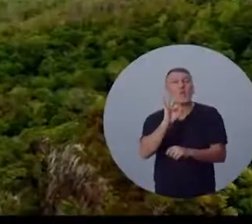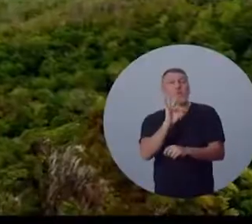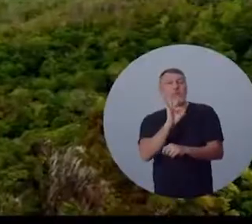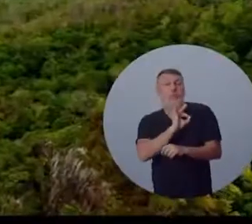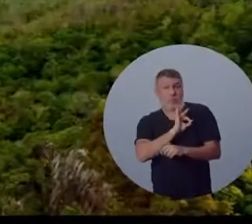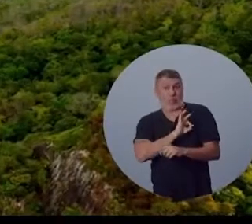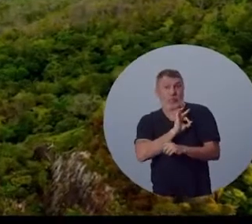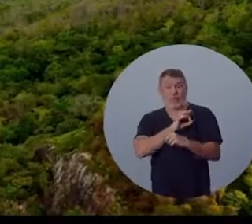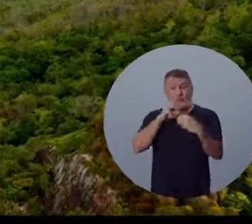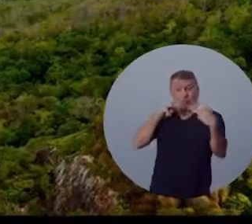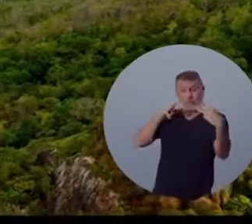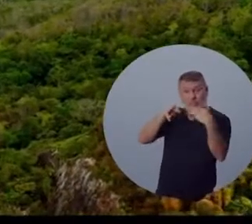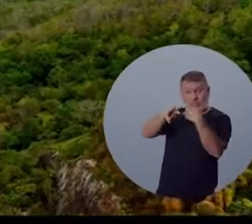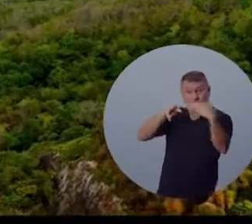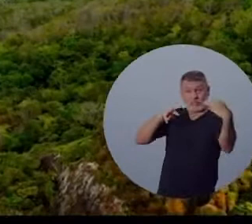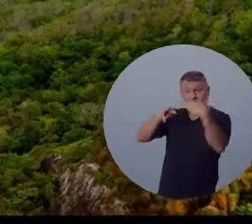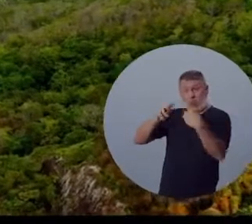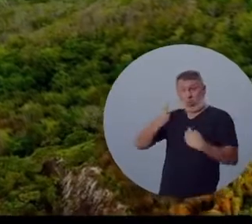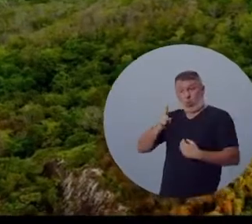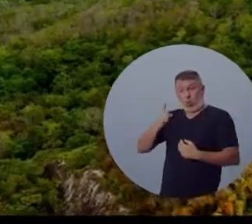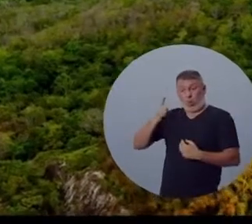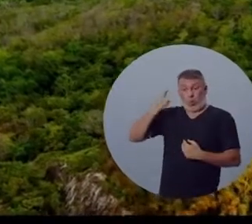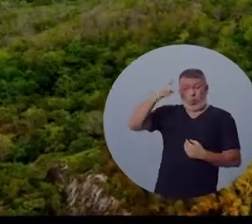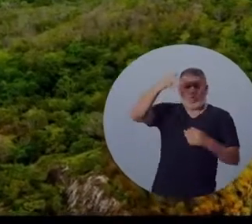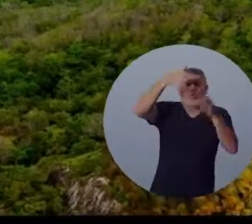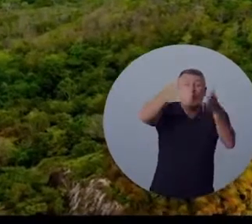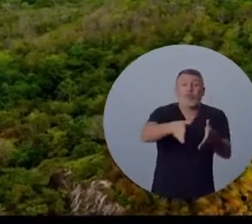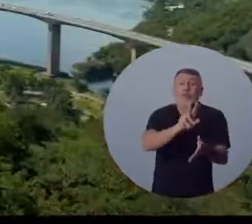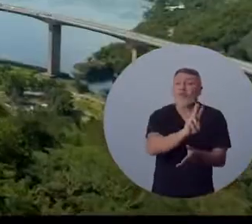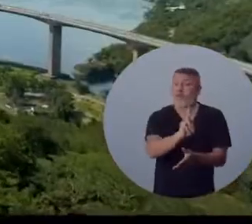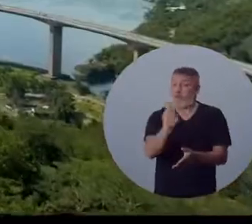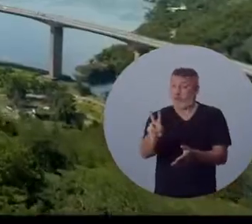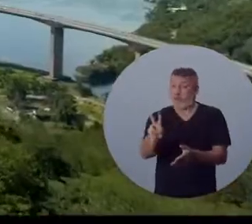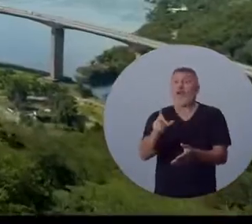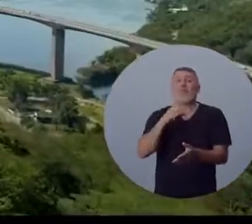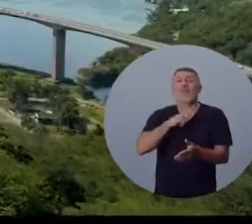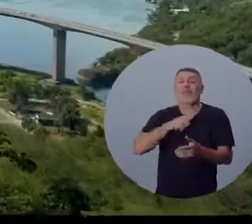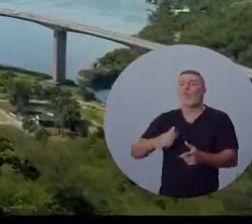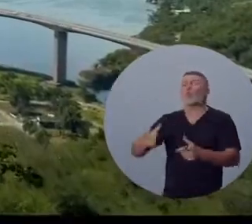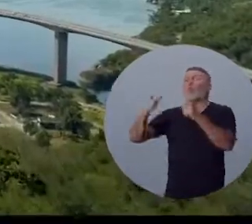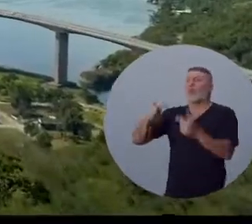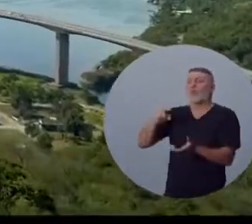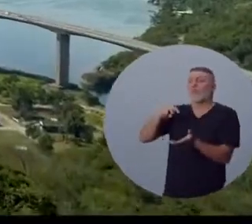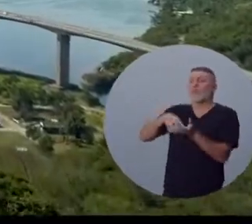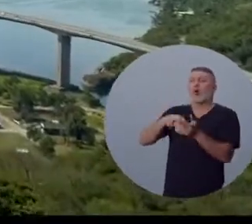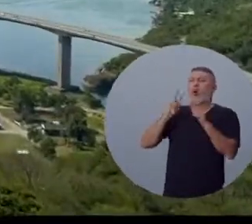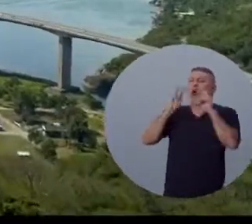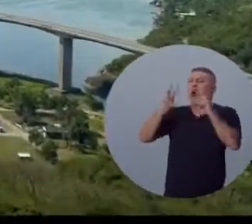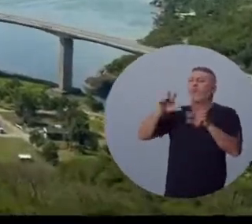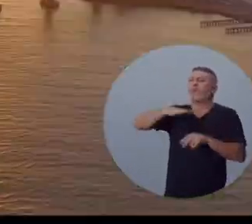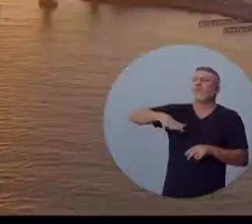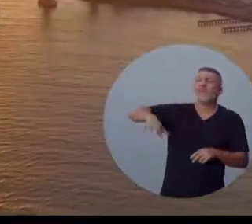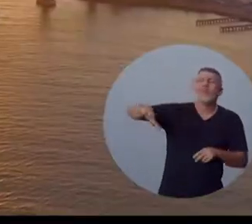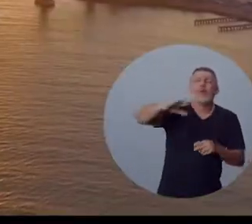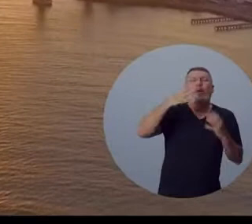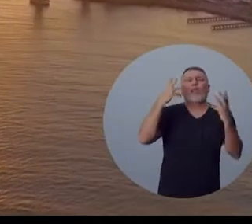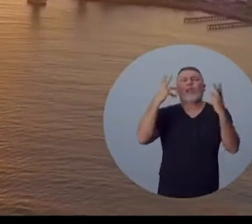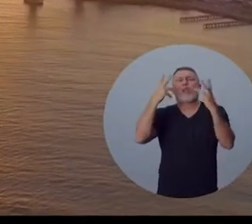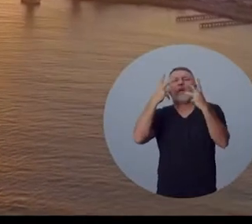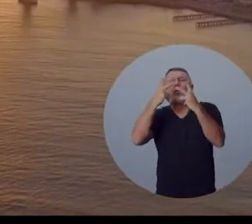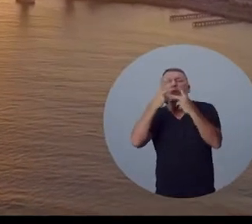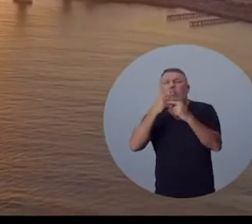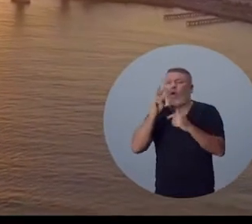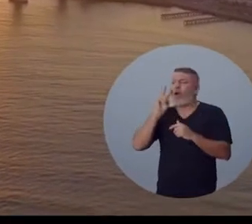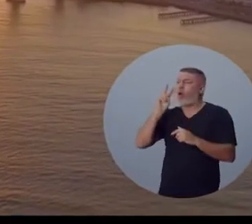e três faixas até chegar em Vila Velha. Vão Central vai ter um mirante, com essa paisagem linda que nós